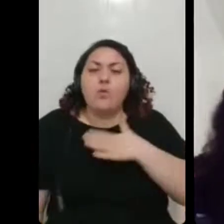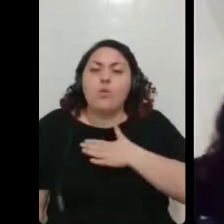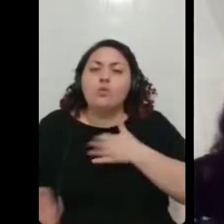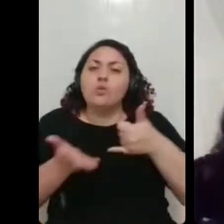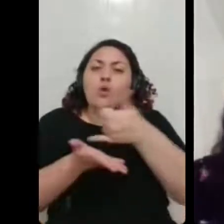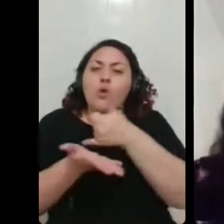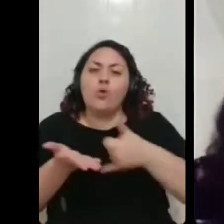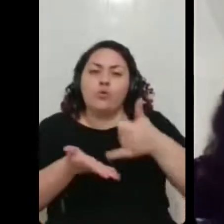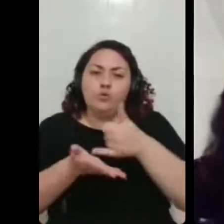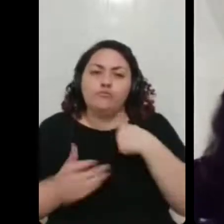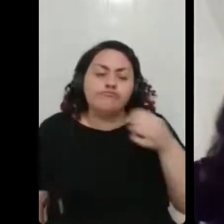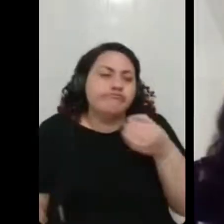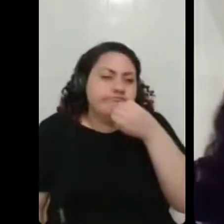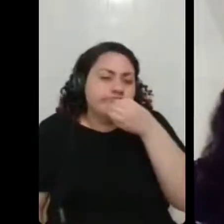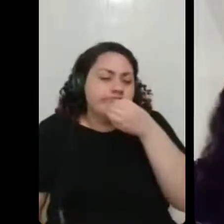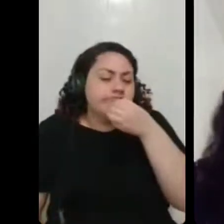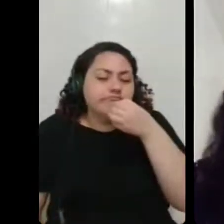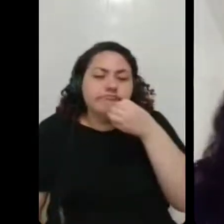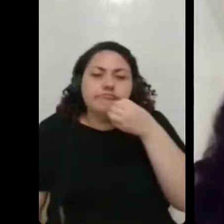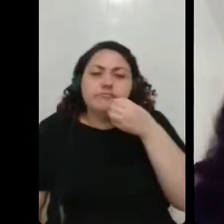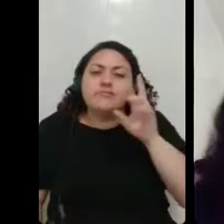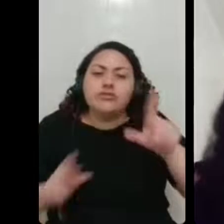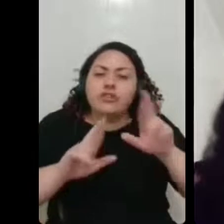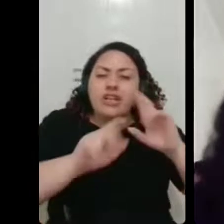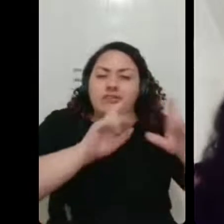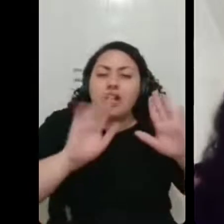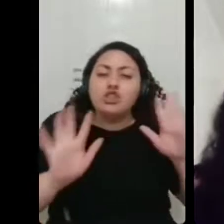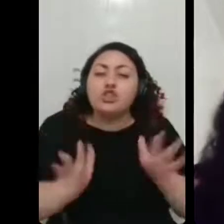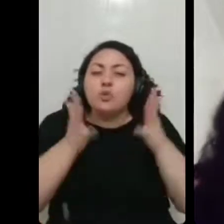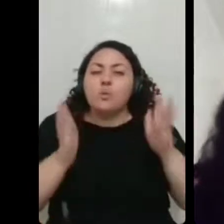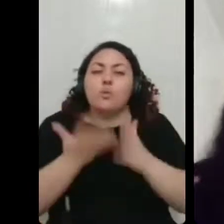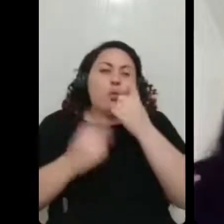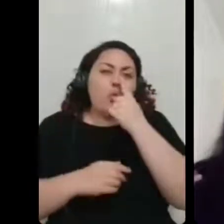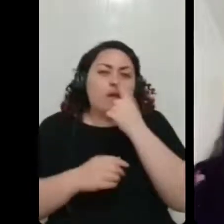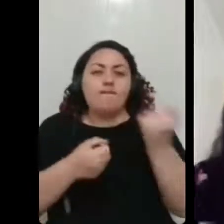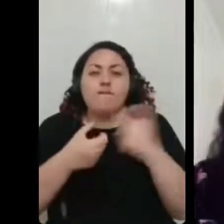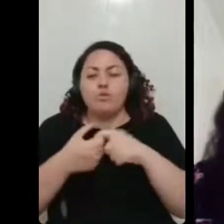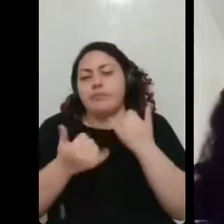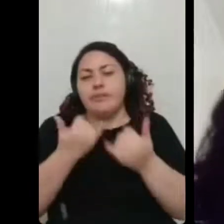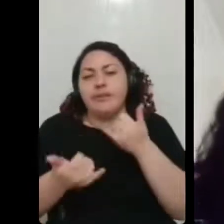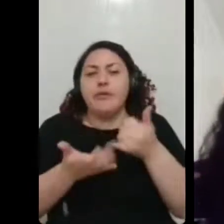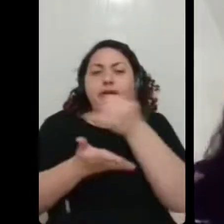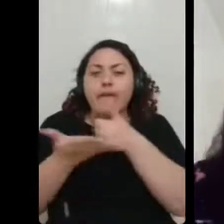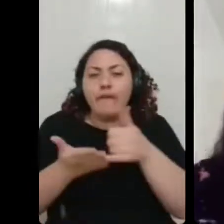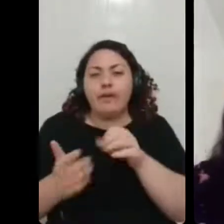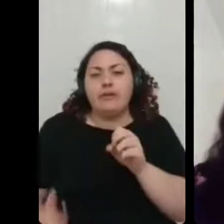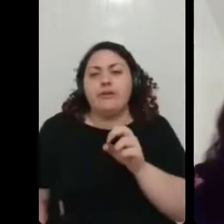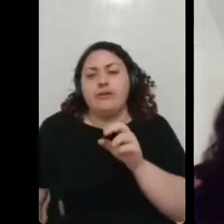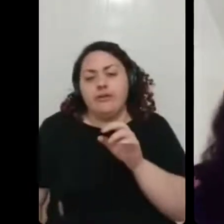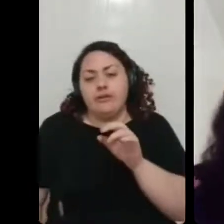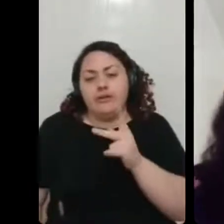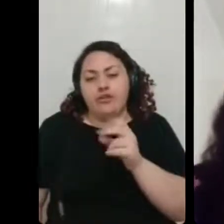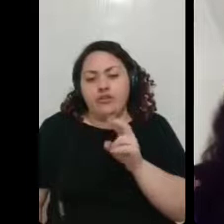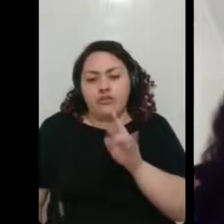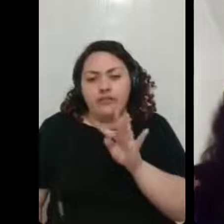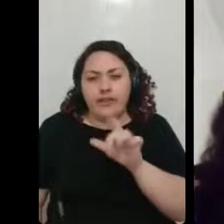cheiro o aroma de óleos essenciais, assim, bem diferentes para estimular o olfato. Óleo de hortelã, de canela, de cravo. Mas